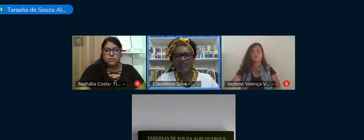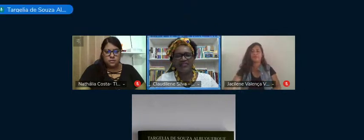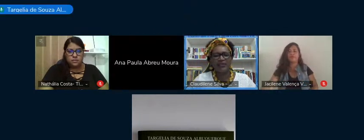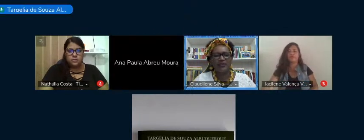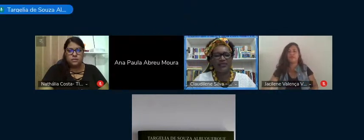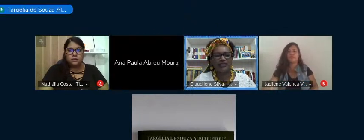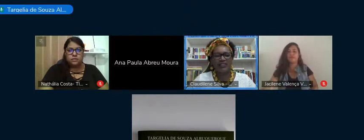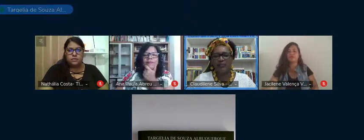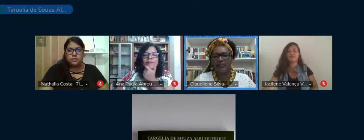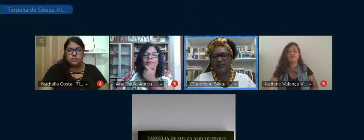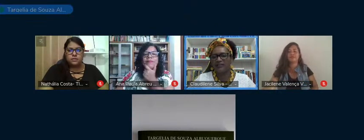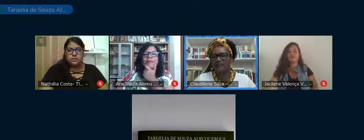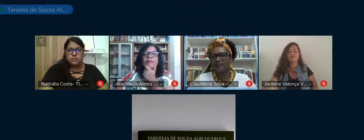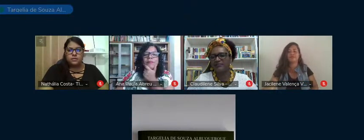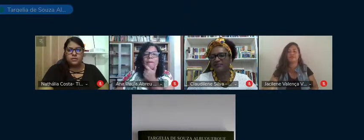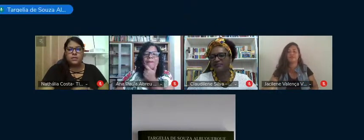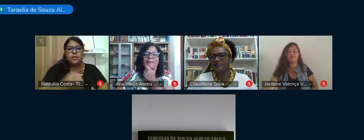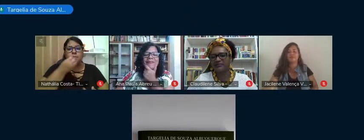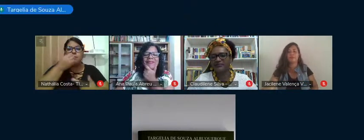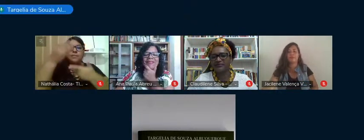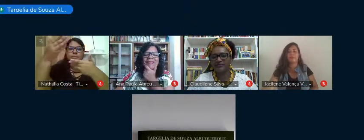Bem-vinda, professora Ana Paula.